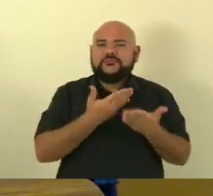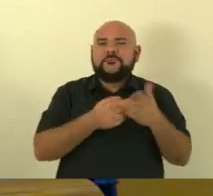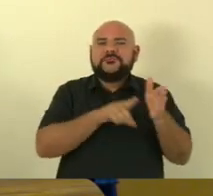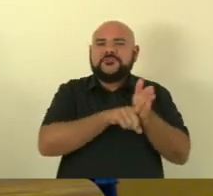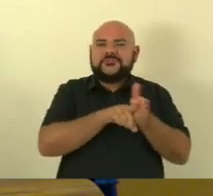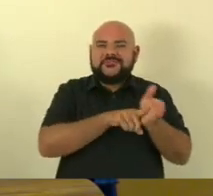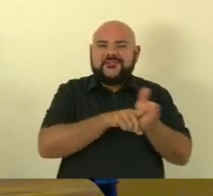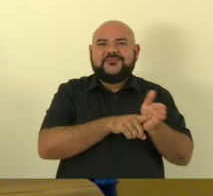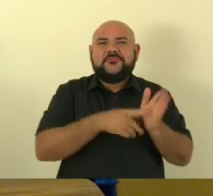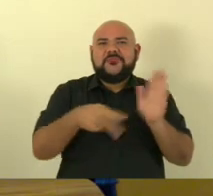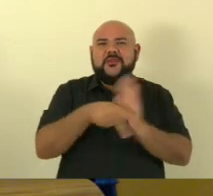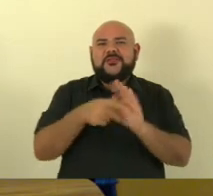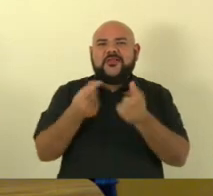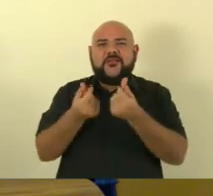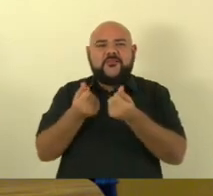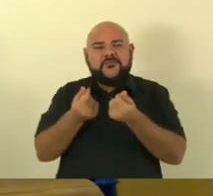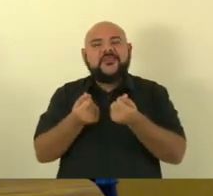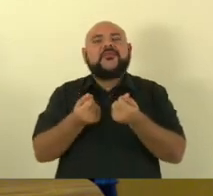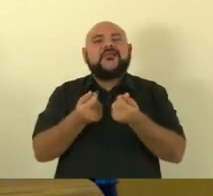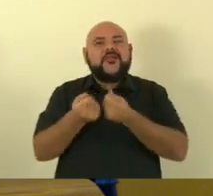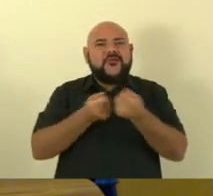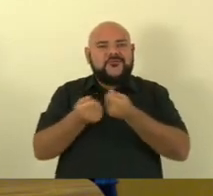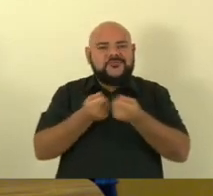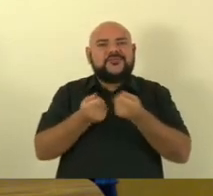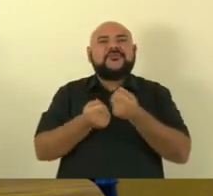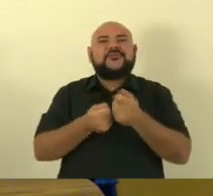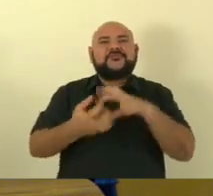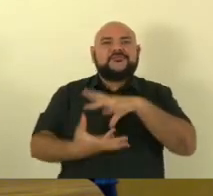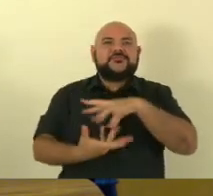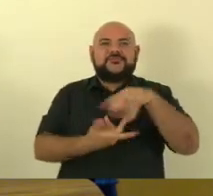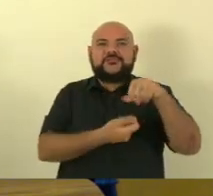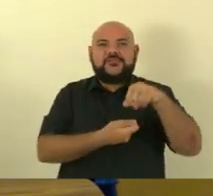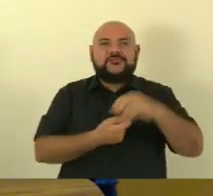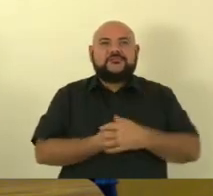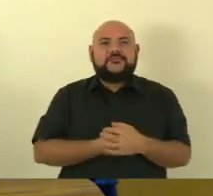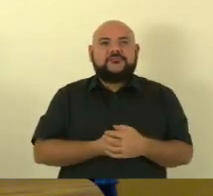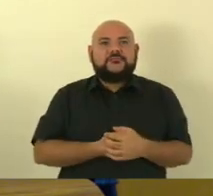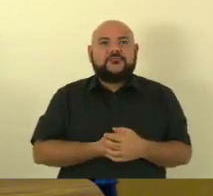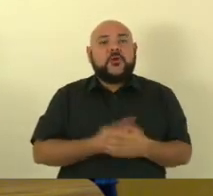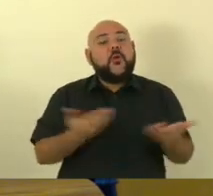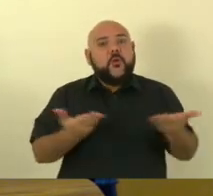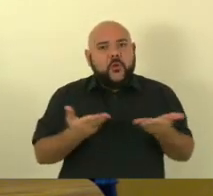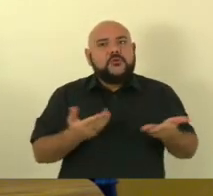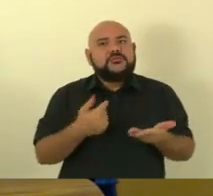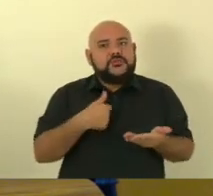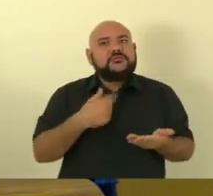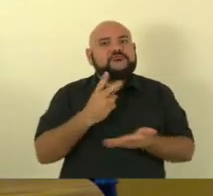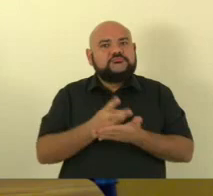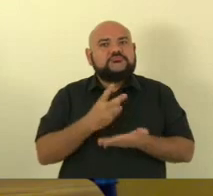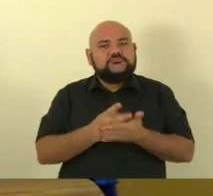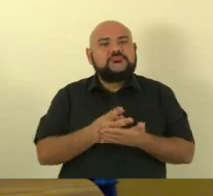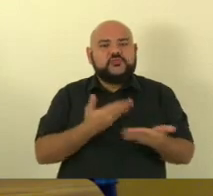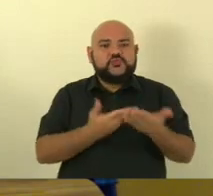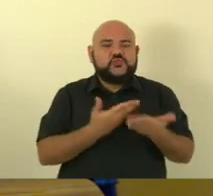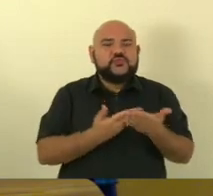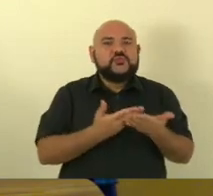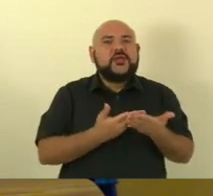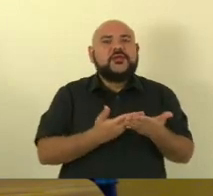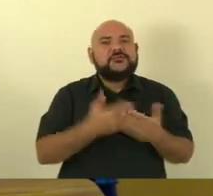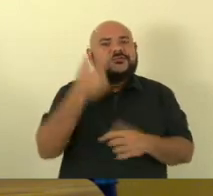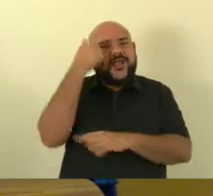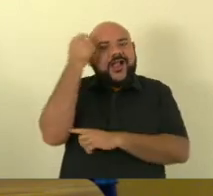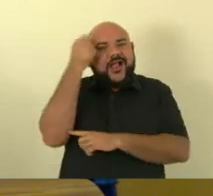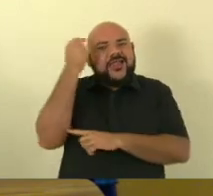inclusive hoje estudando inclusive de forma acadêmica para ter ainda mais certeza